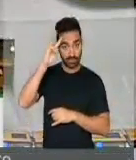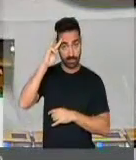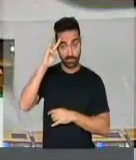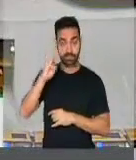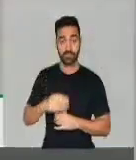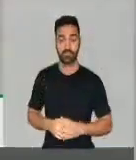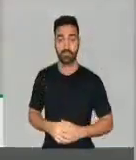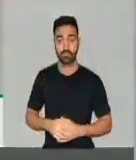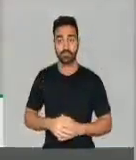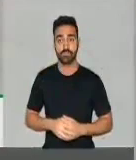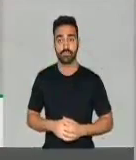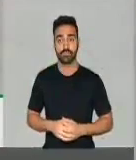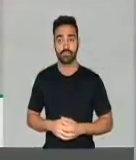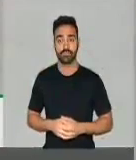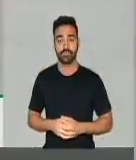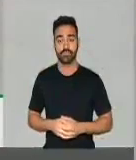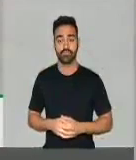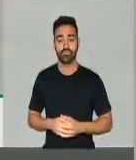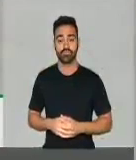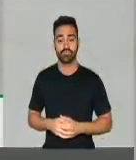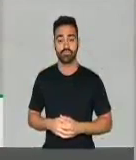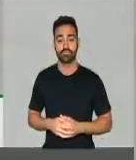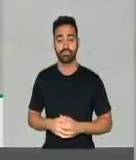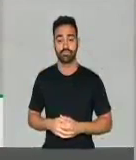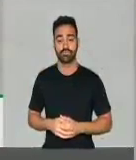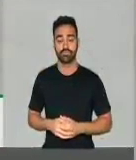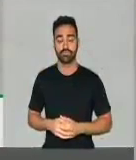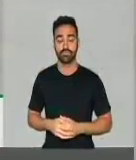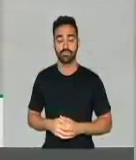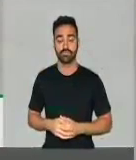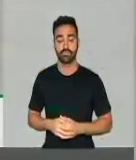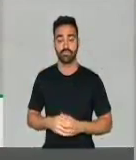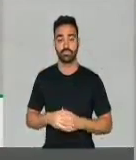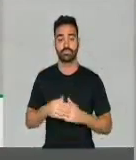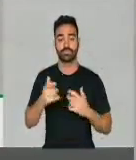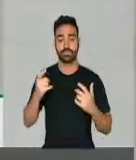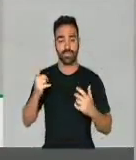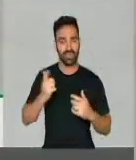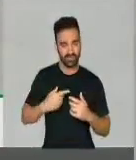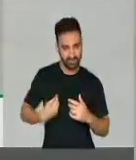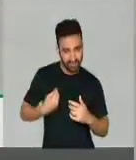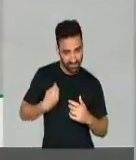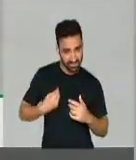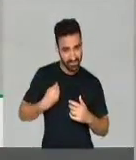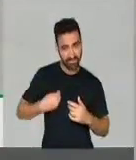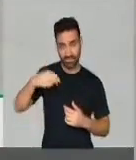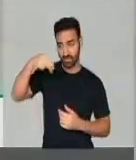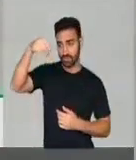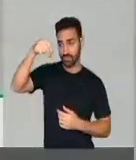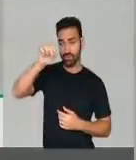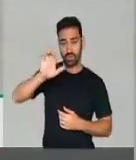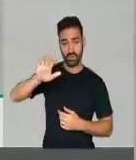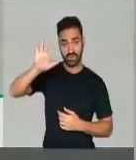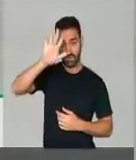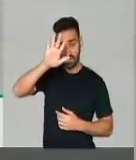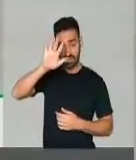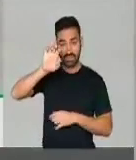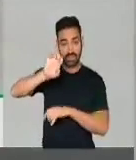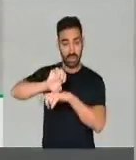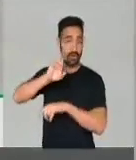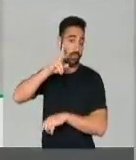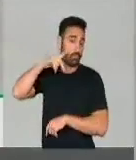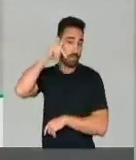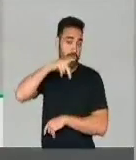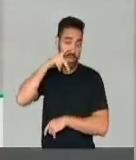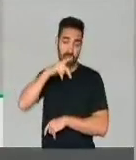falar sobre a situação da seca no Nordeste, no sertão, principalmente da Paraíba.